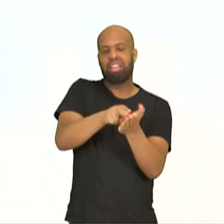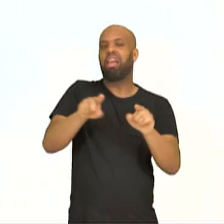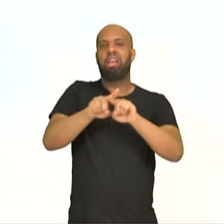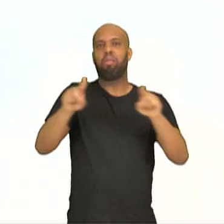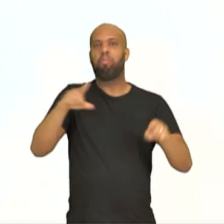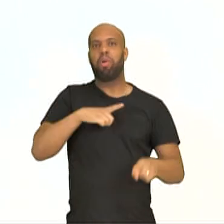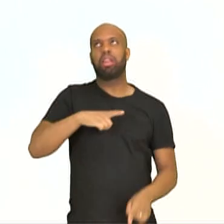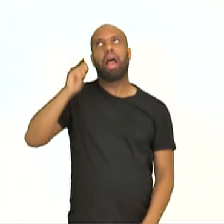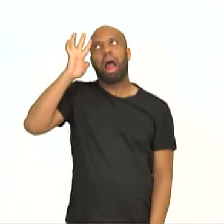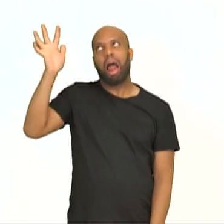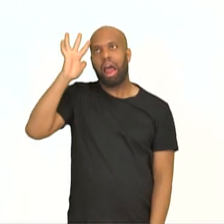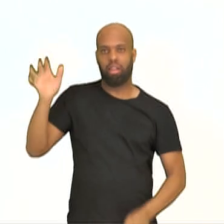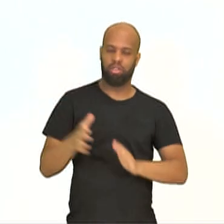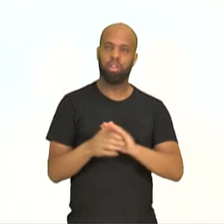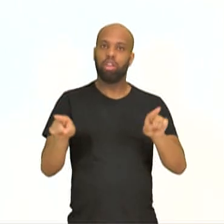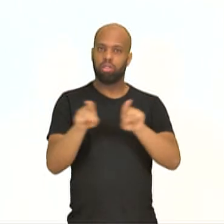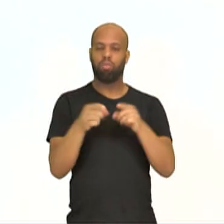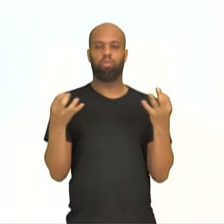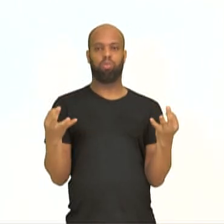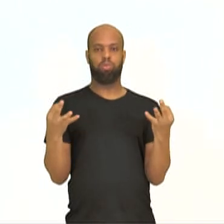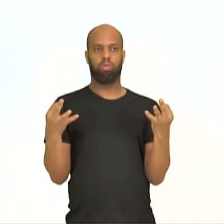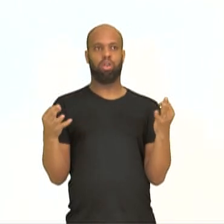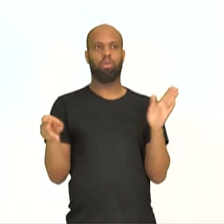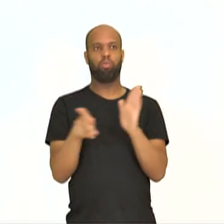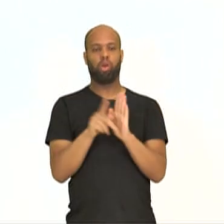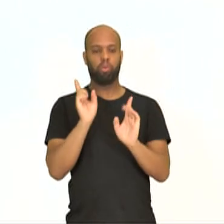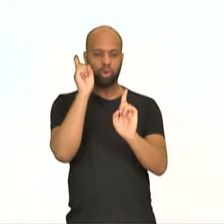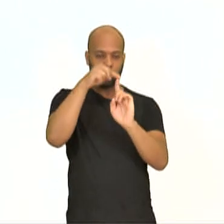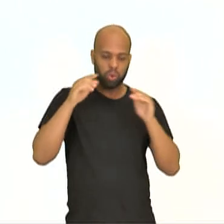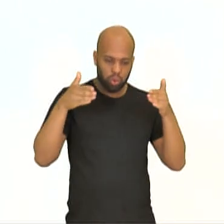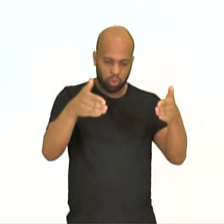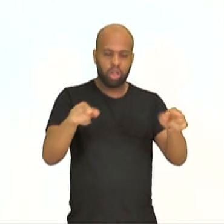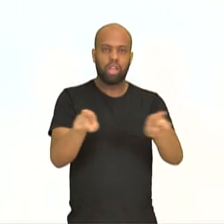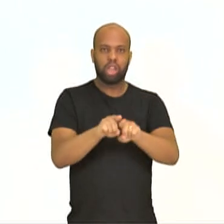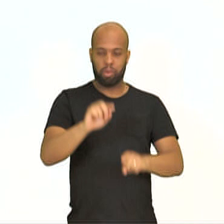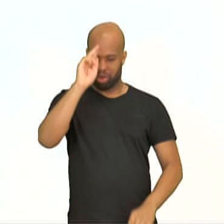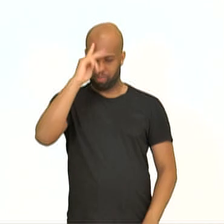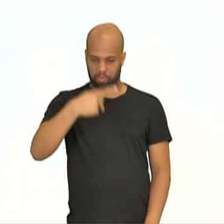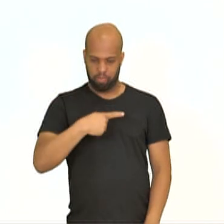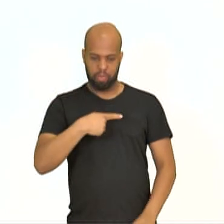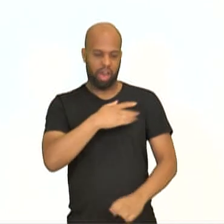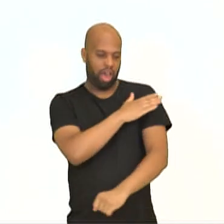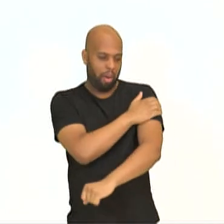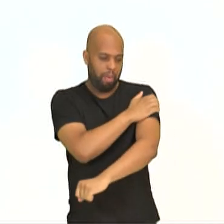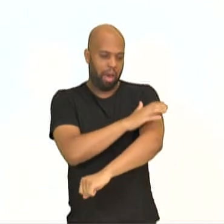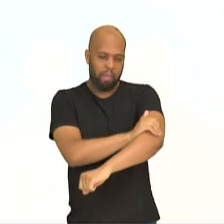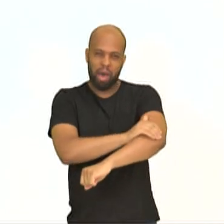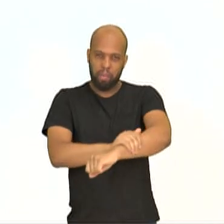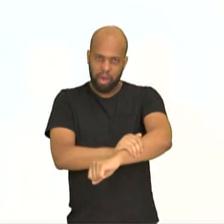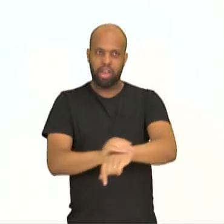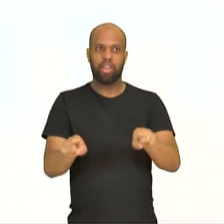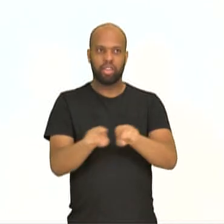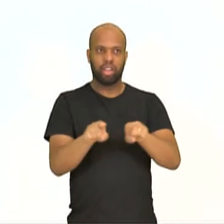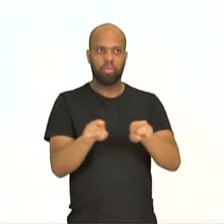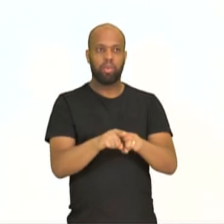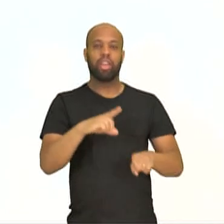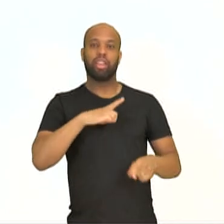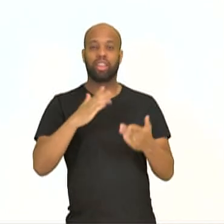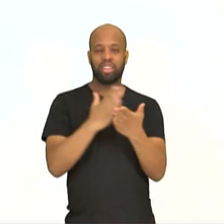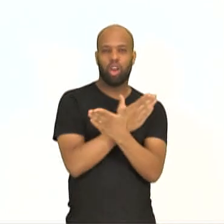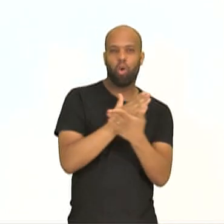ela é usada muito nas formas de concentração. A automassagem, a antiginástica, que estão voltadas para